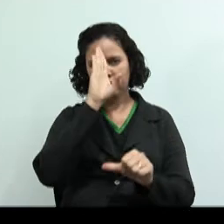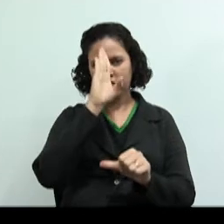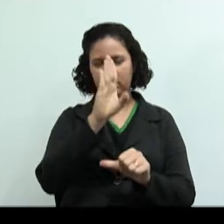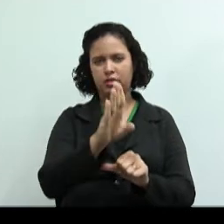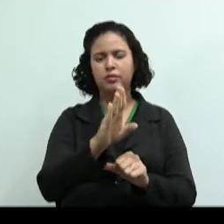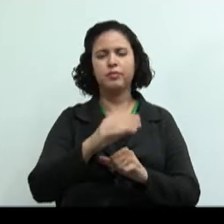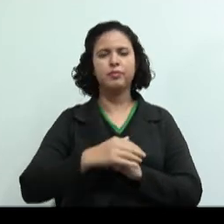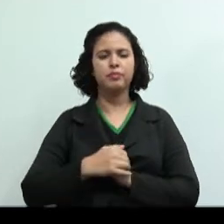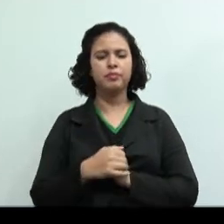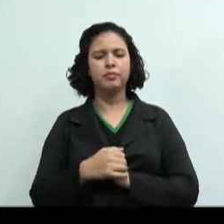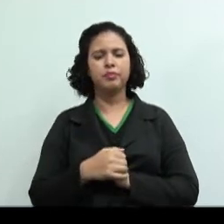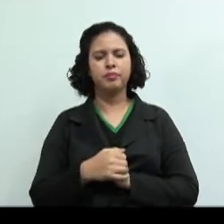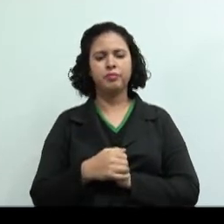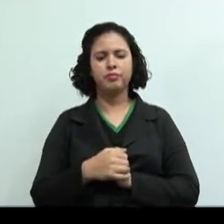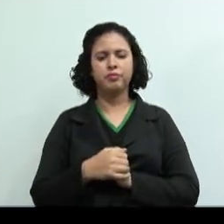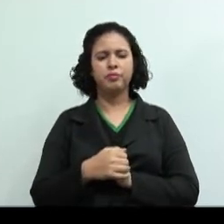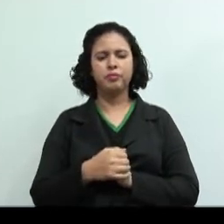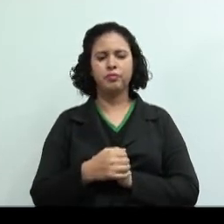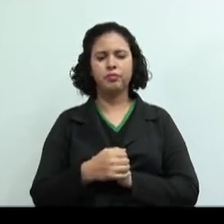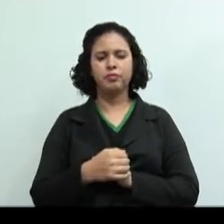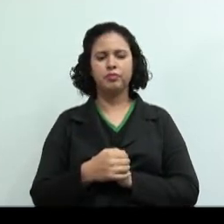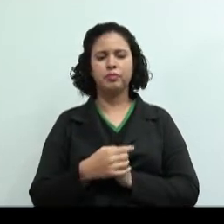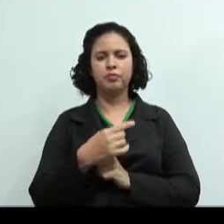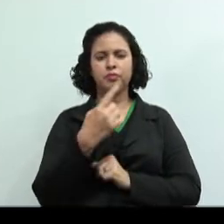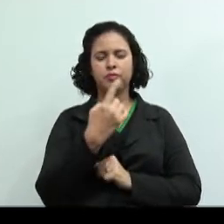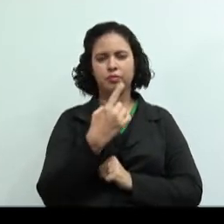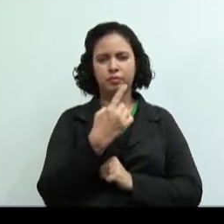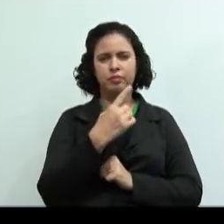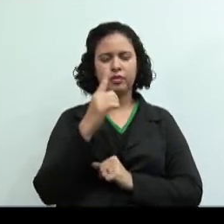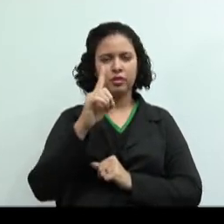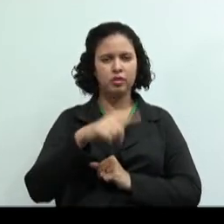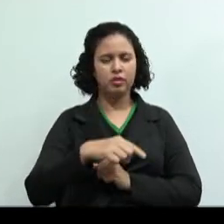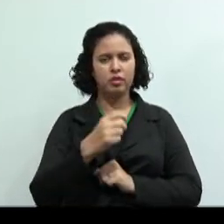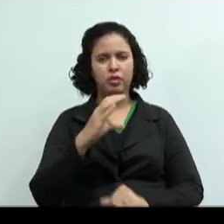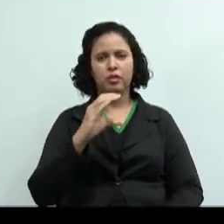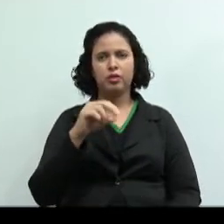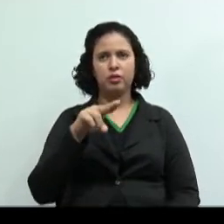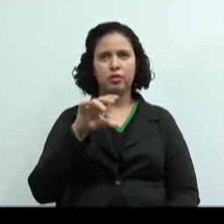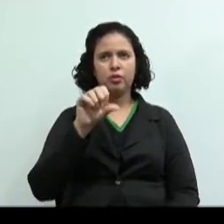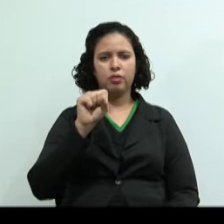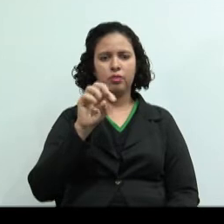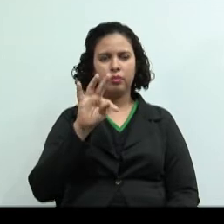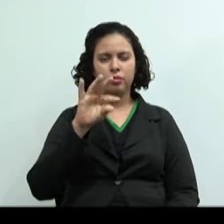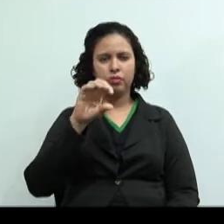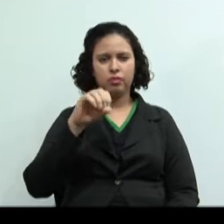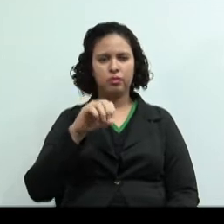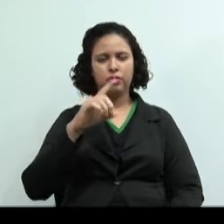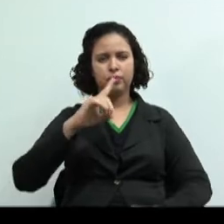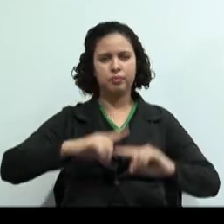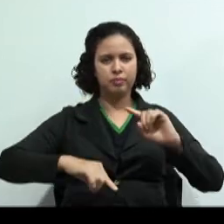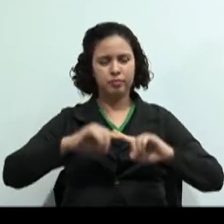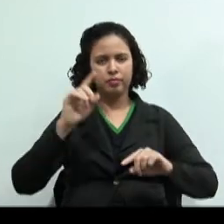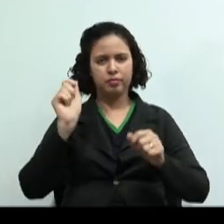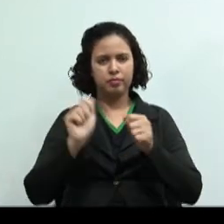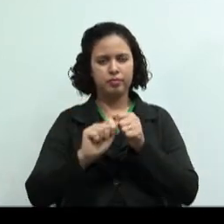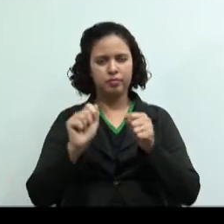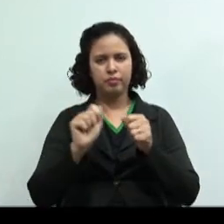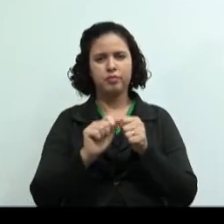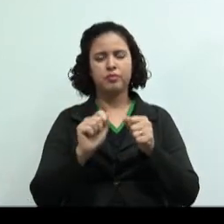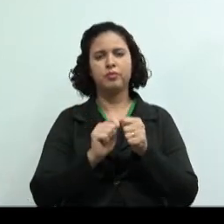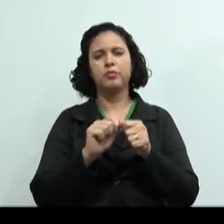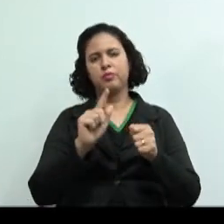são os custos apropriados aos produtos fabricados mediante